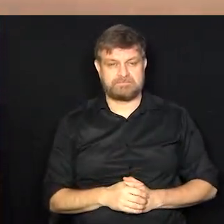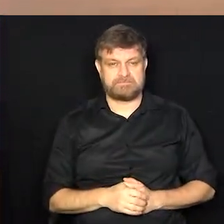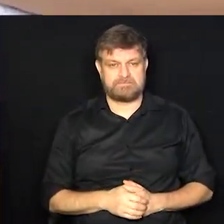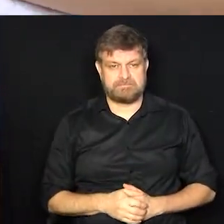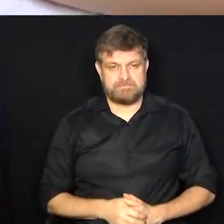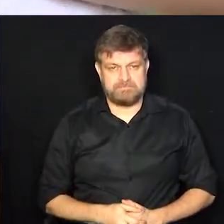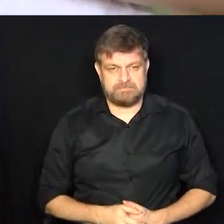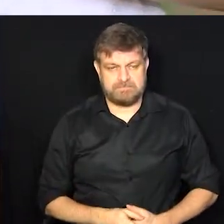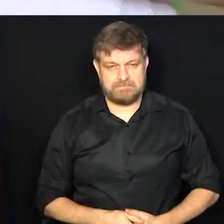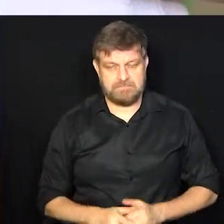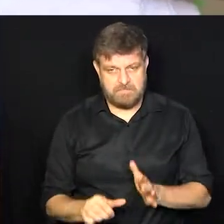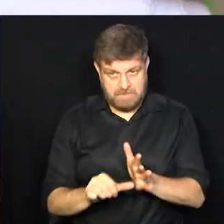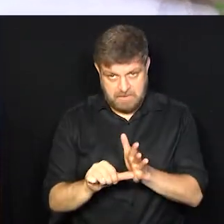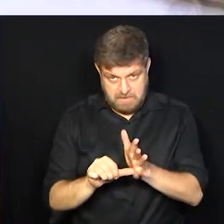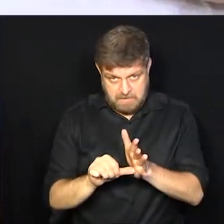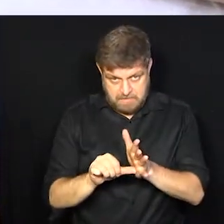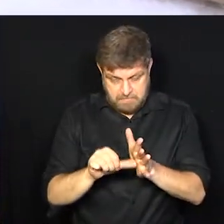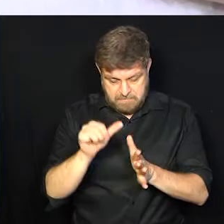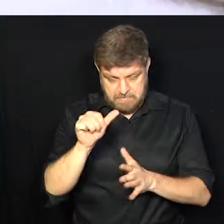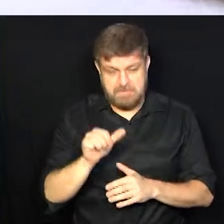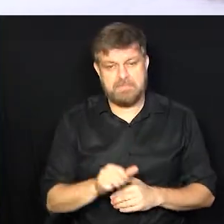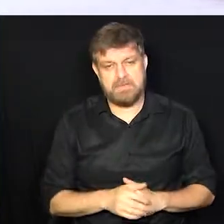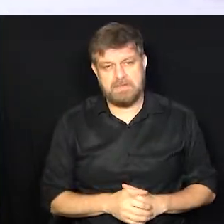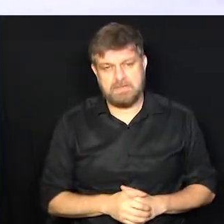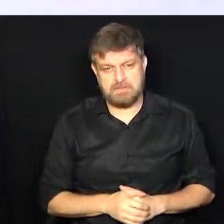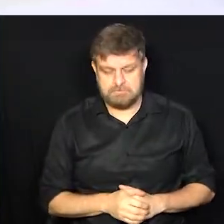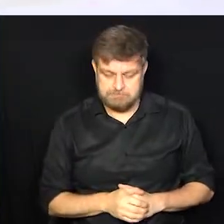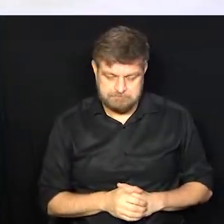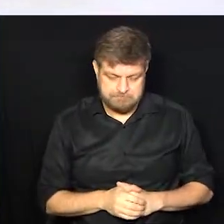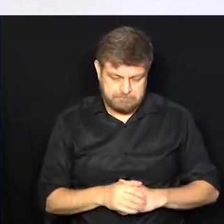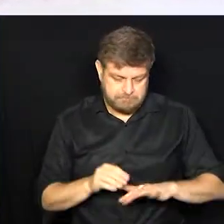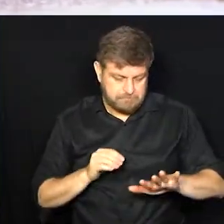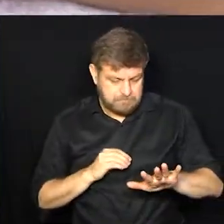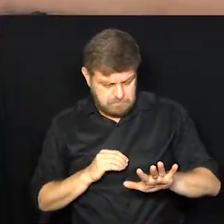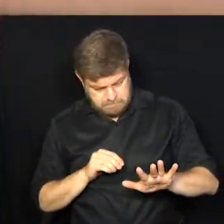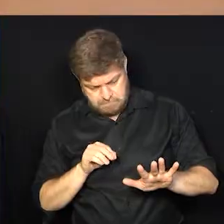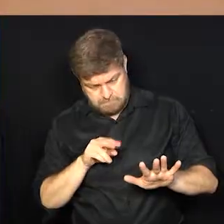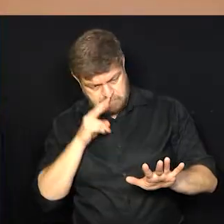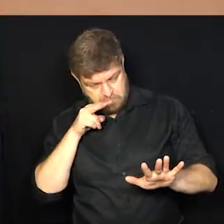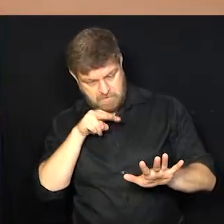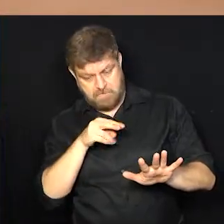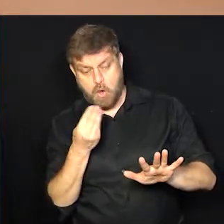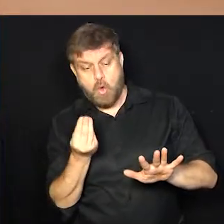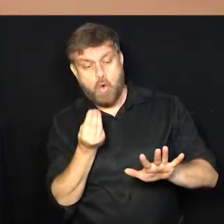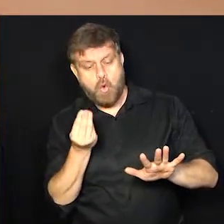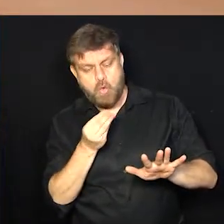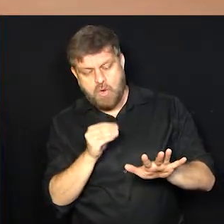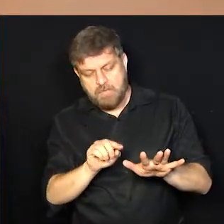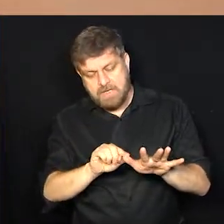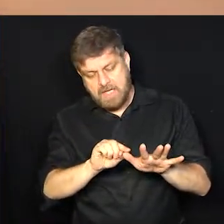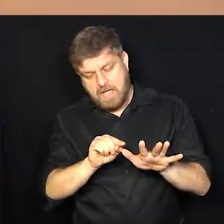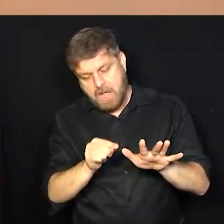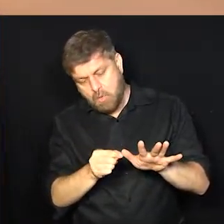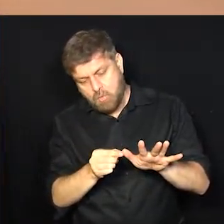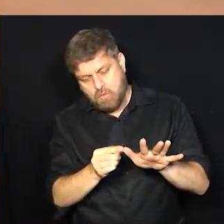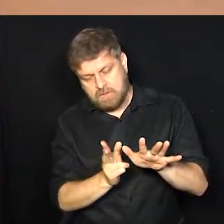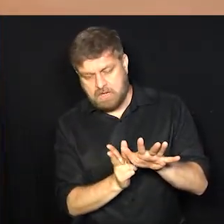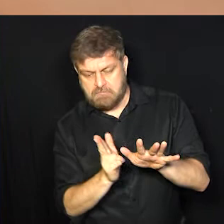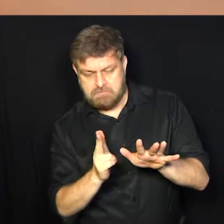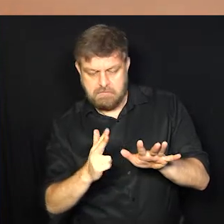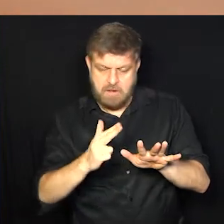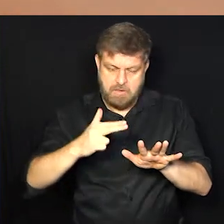A... A... primeira, gente, né? É... Identifica o formato de unha da cliente. Geralmente, elas